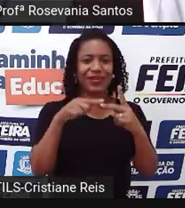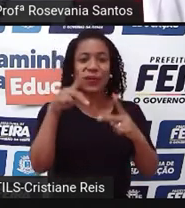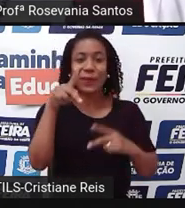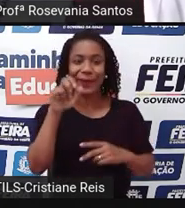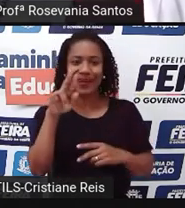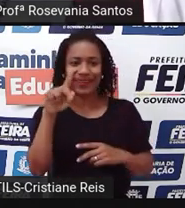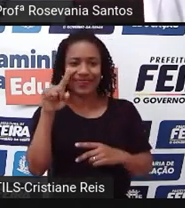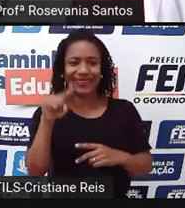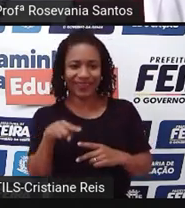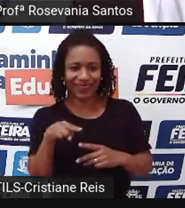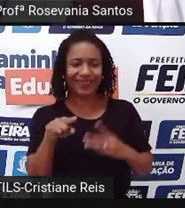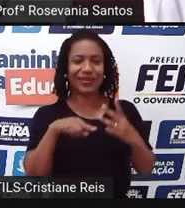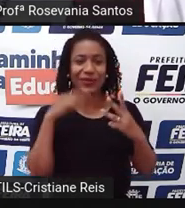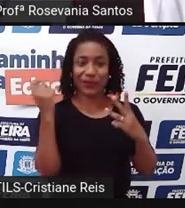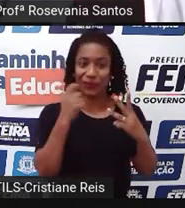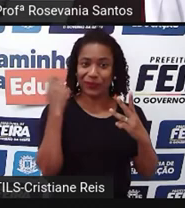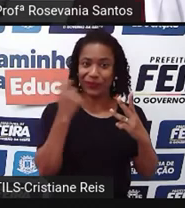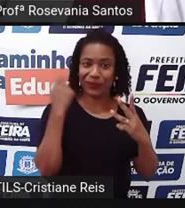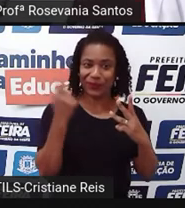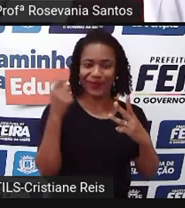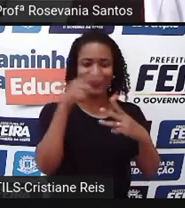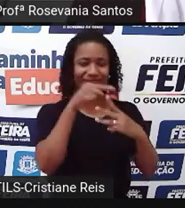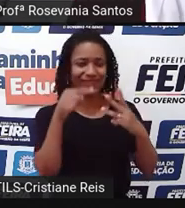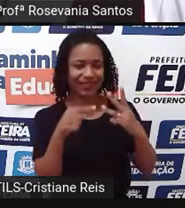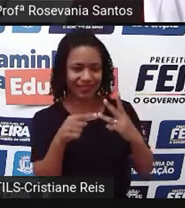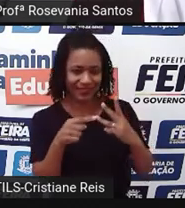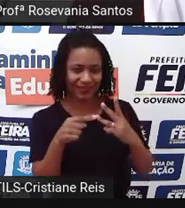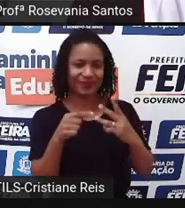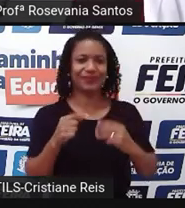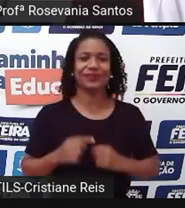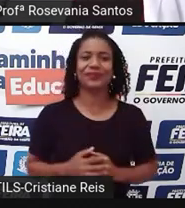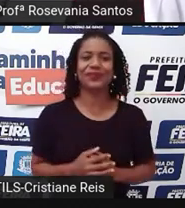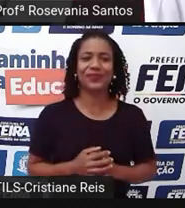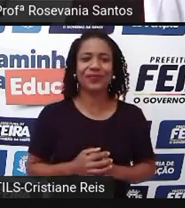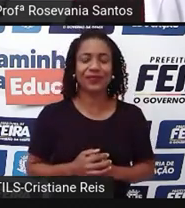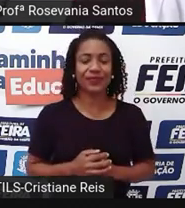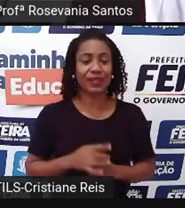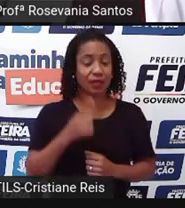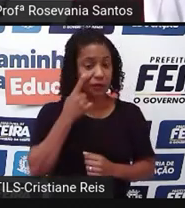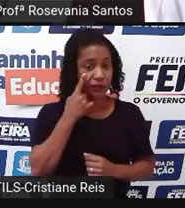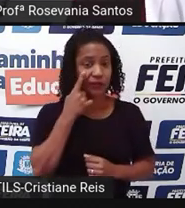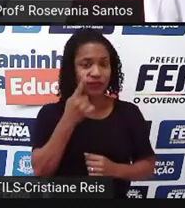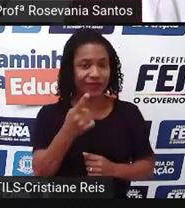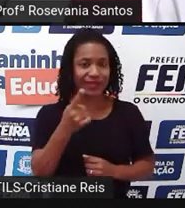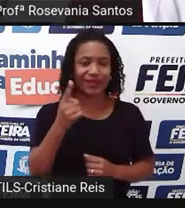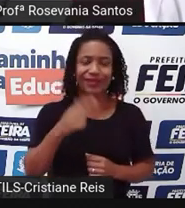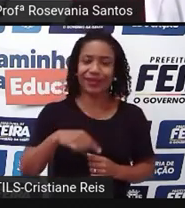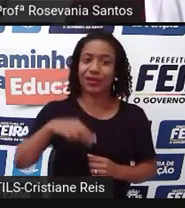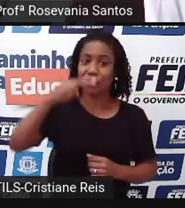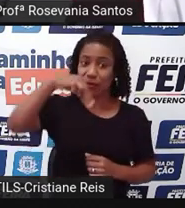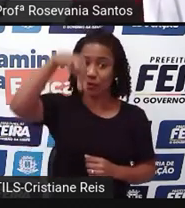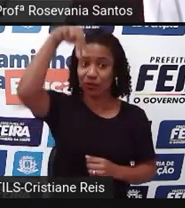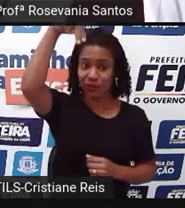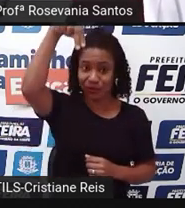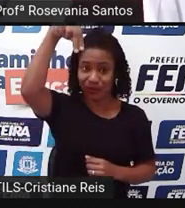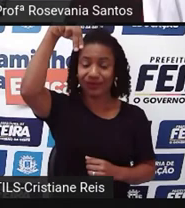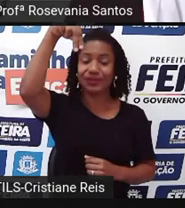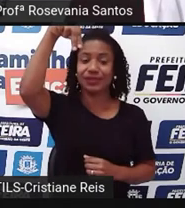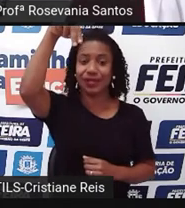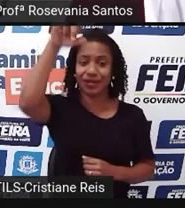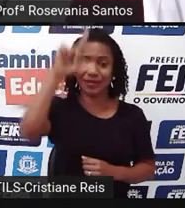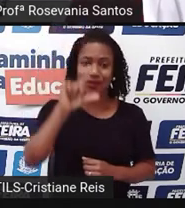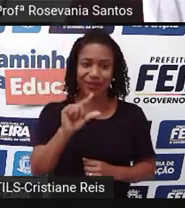também a nossa região menosinha, a região norte é a maior e a menor região